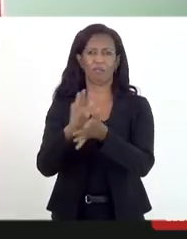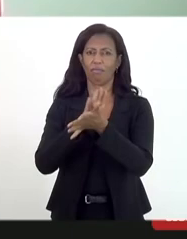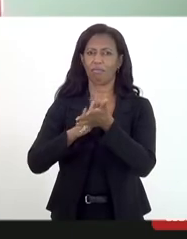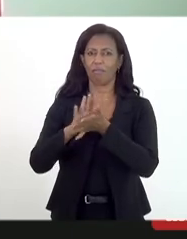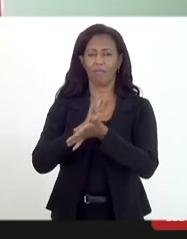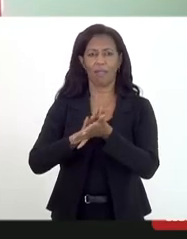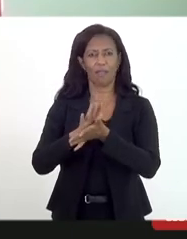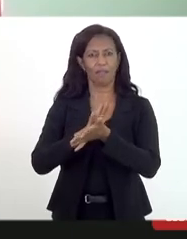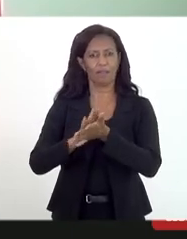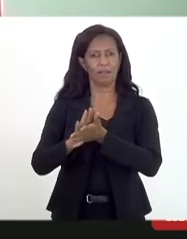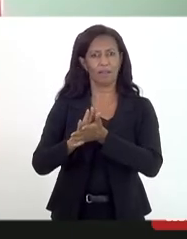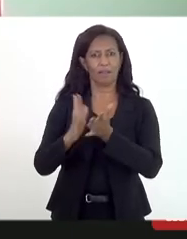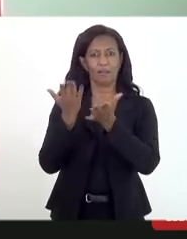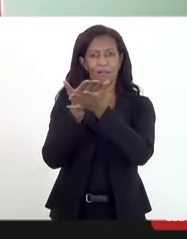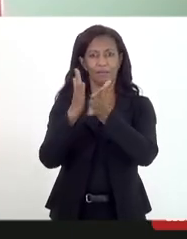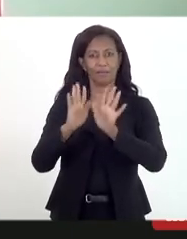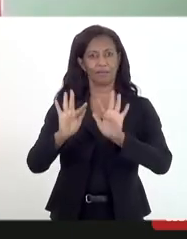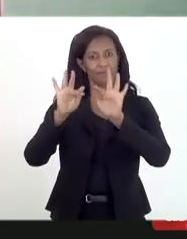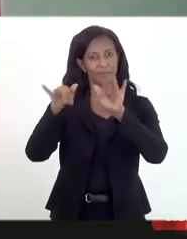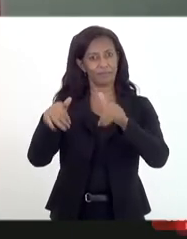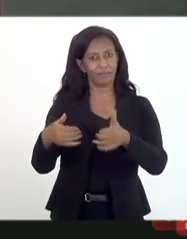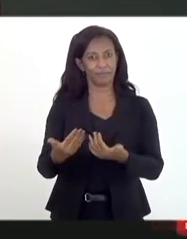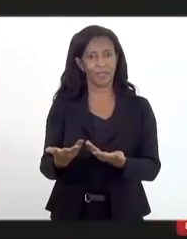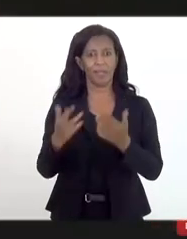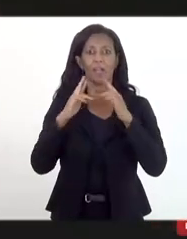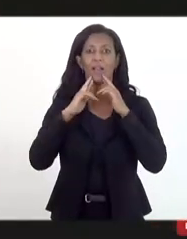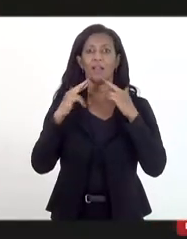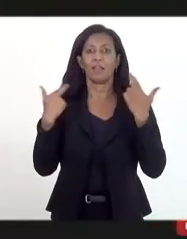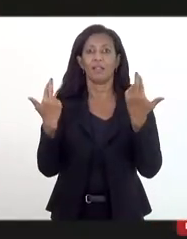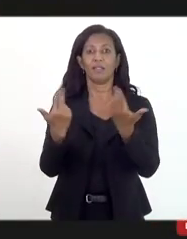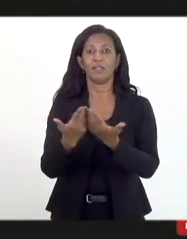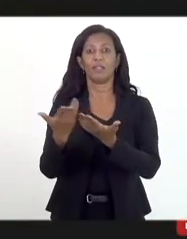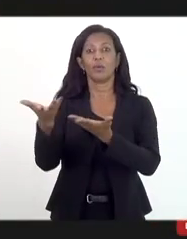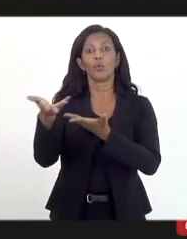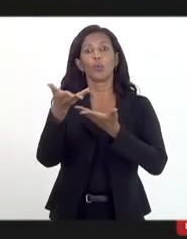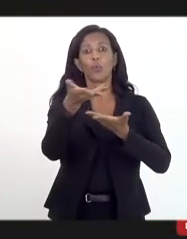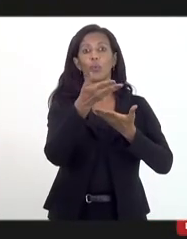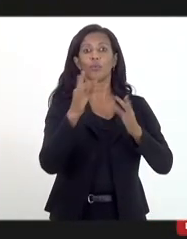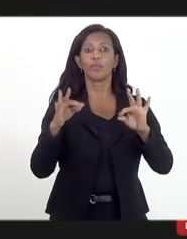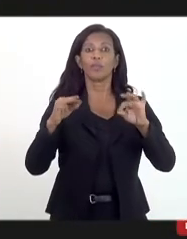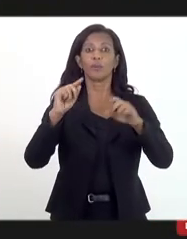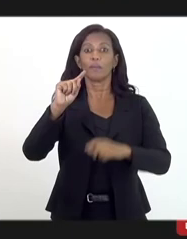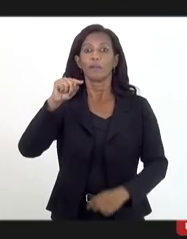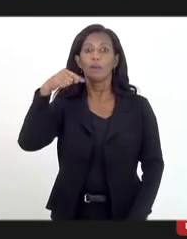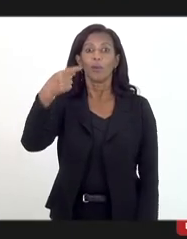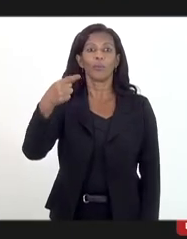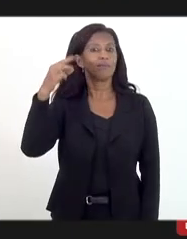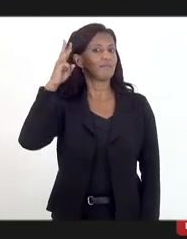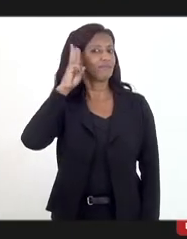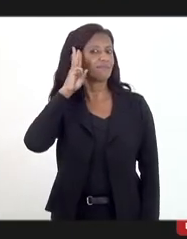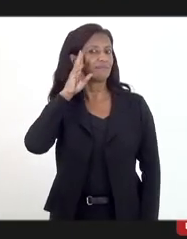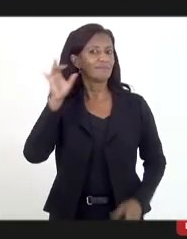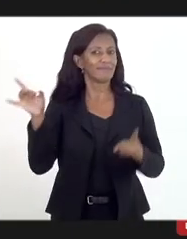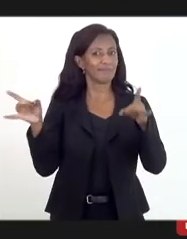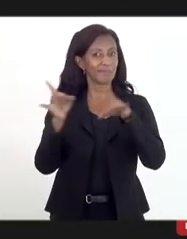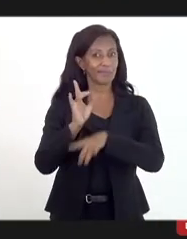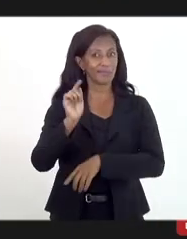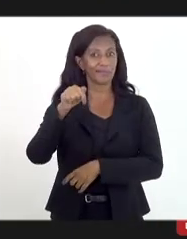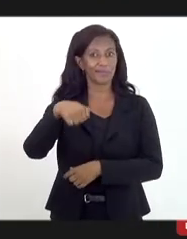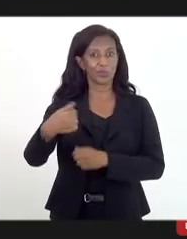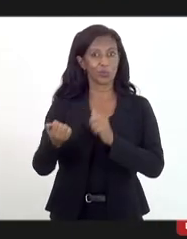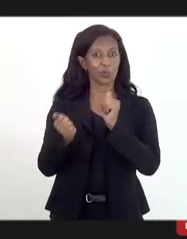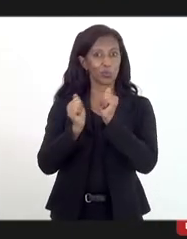havendo a tratar declaro encerrada a presente reunião e convido a todos para na próxima terça-feira estarem conosco